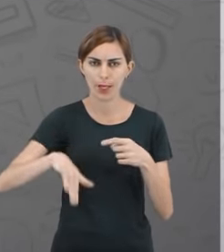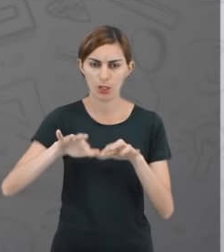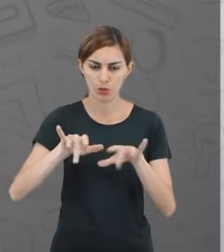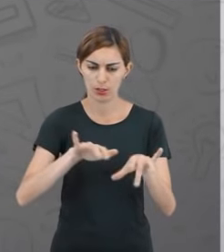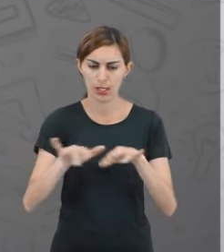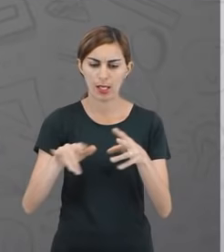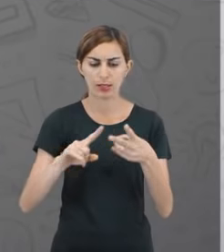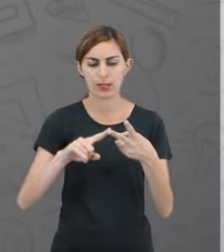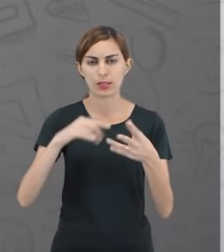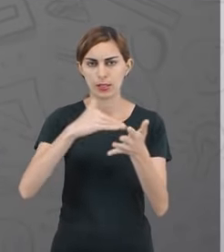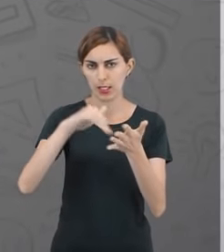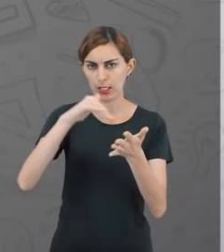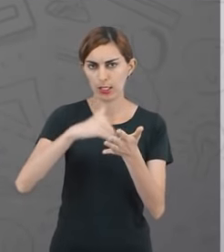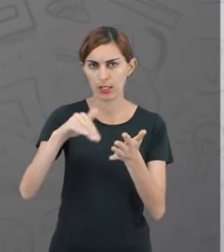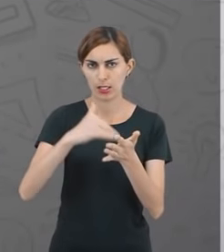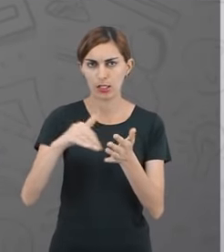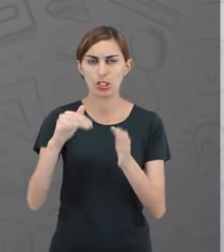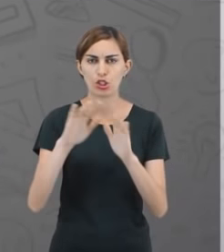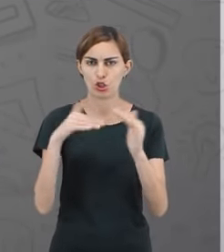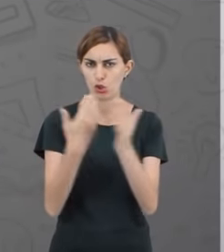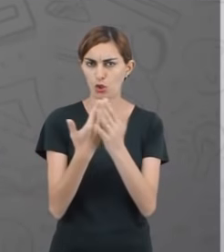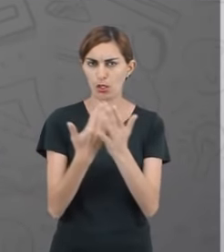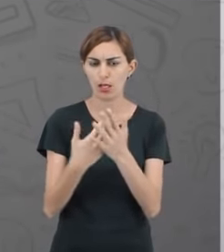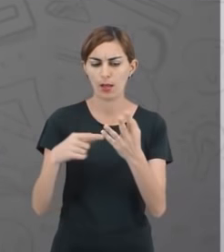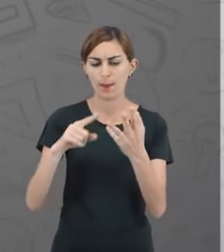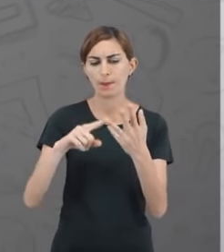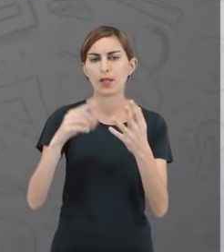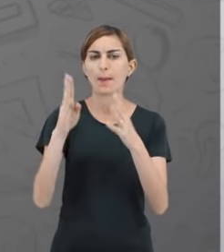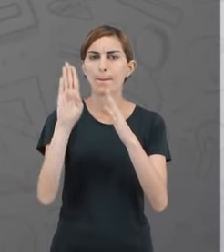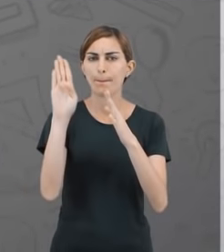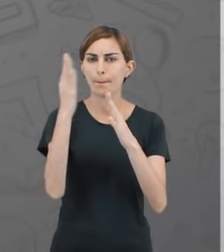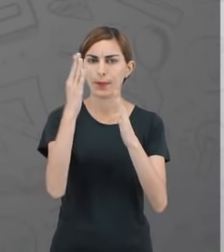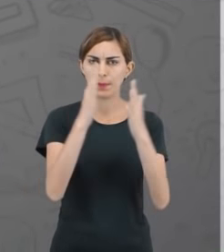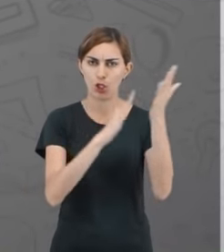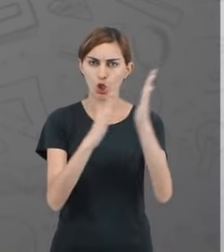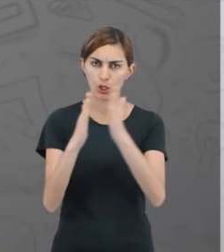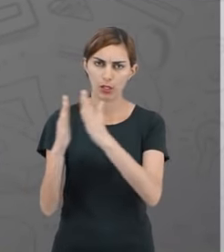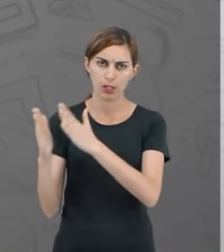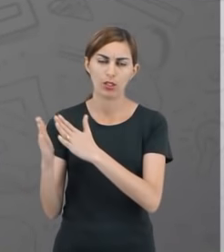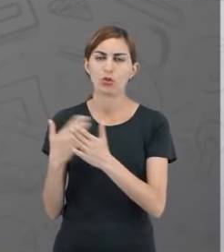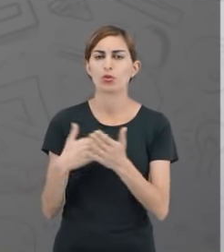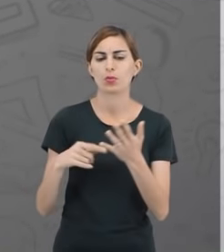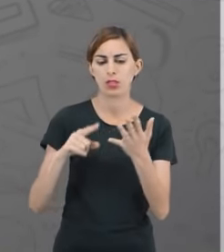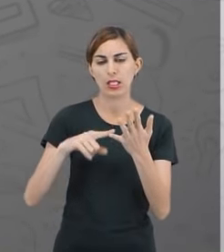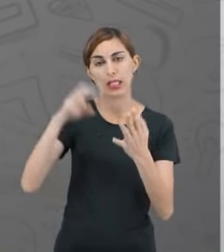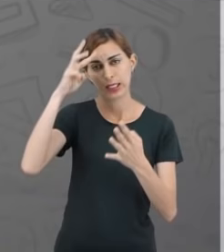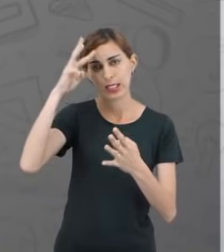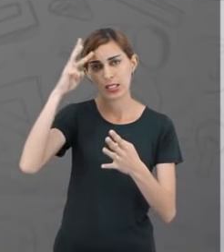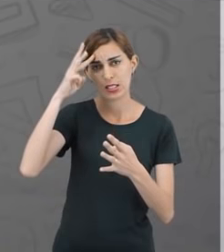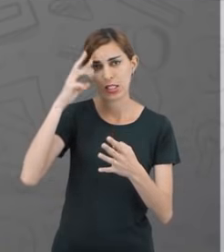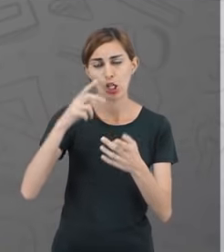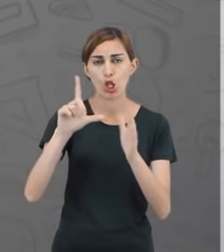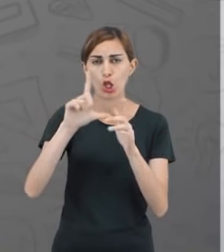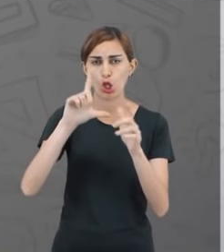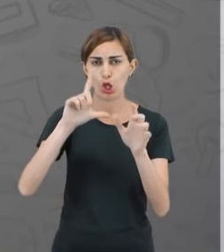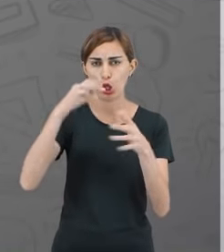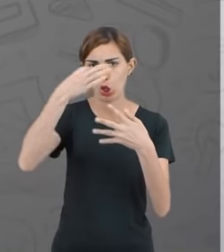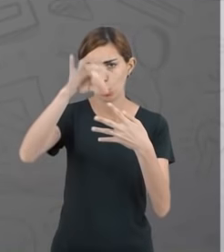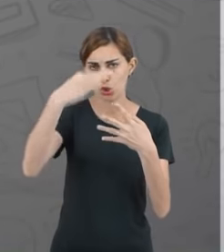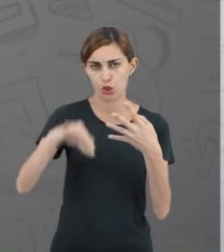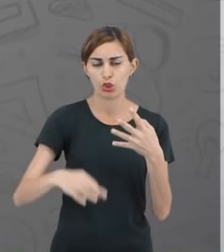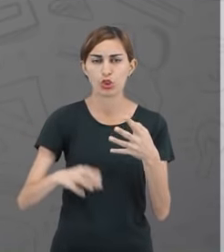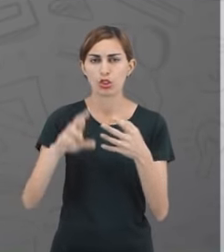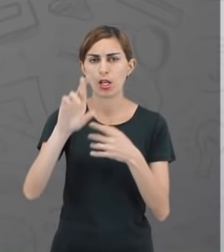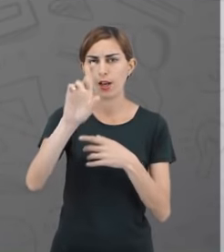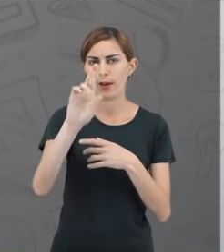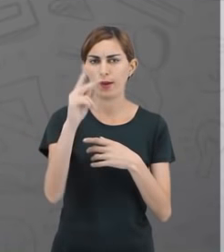secretaria escolar e biblioteconomia. Nas terças-feiras, para logística e recursos humanos. Nas quartas-feiras, para